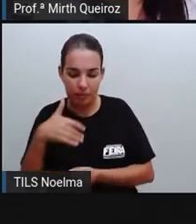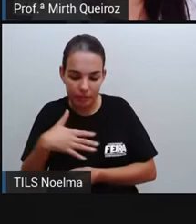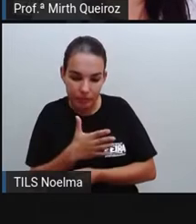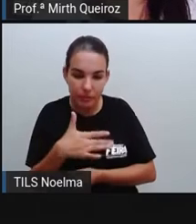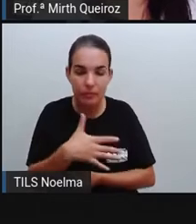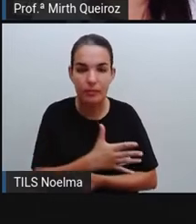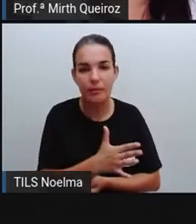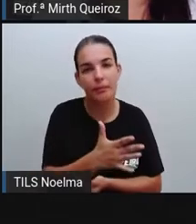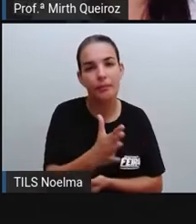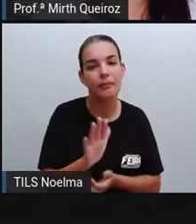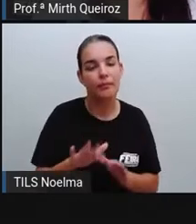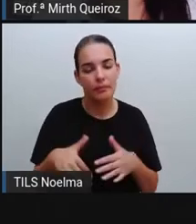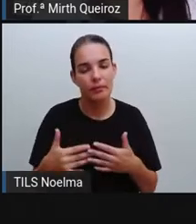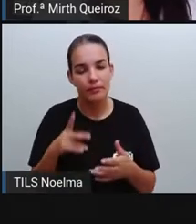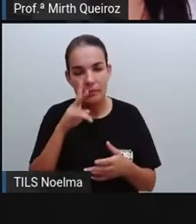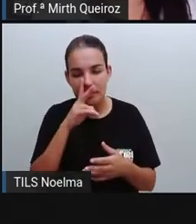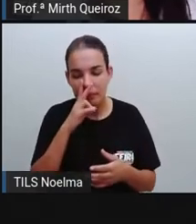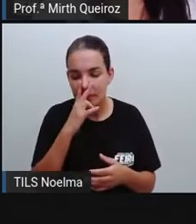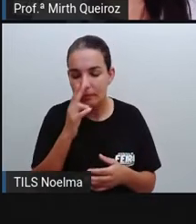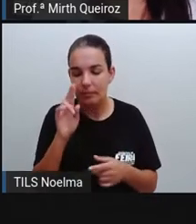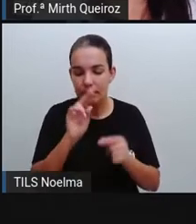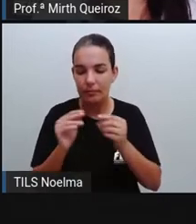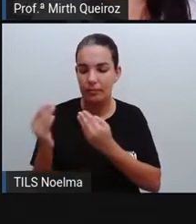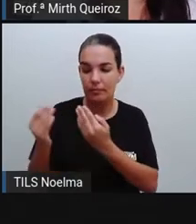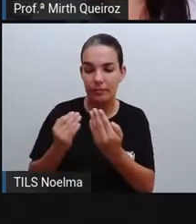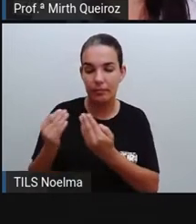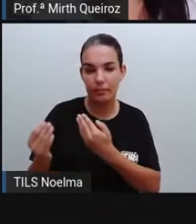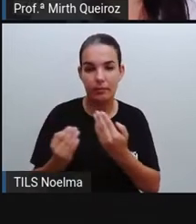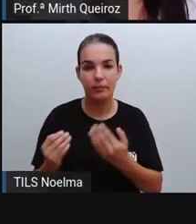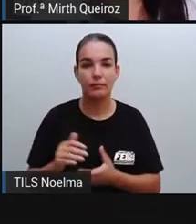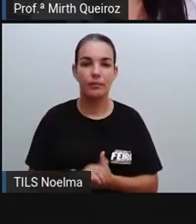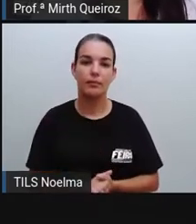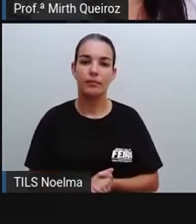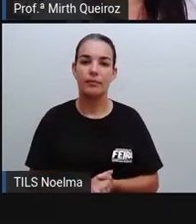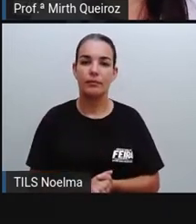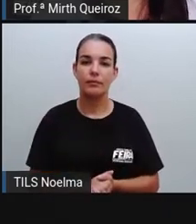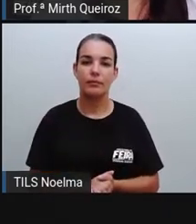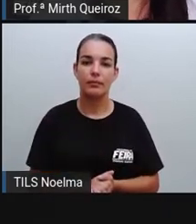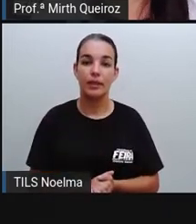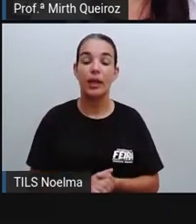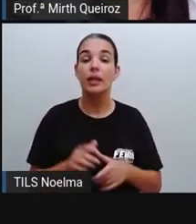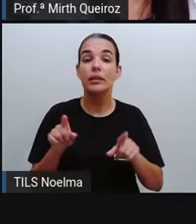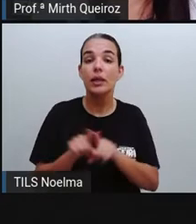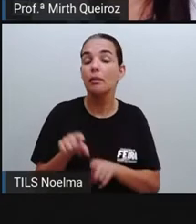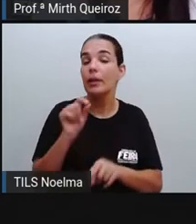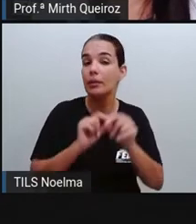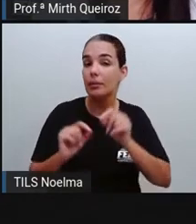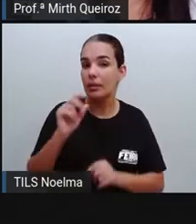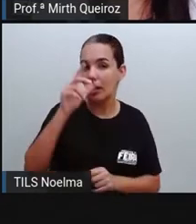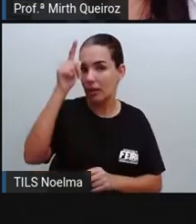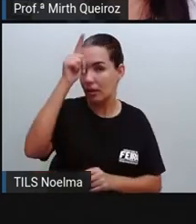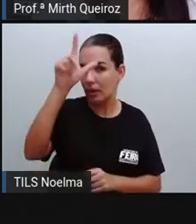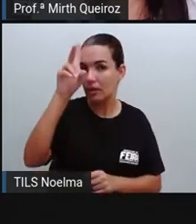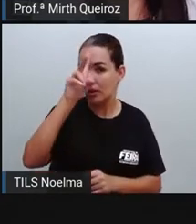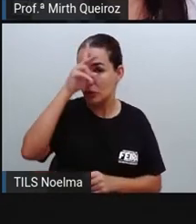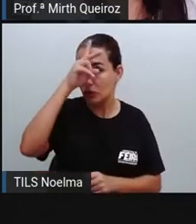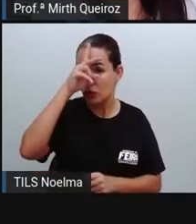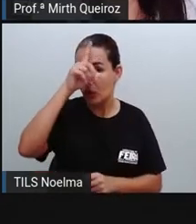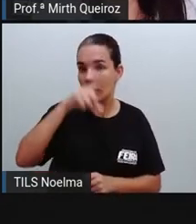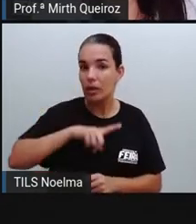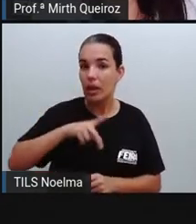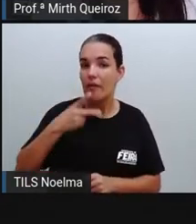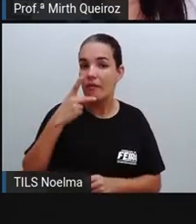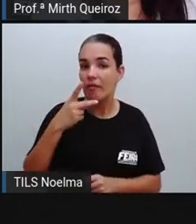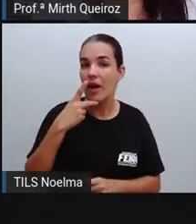físicas com alguns animais, ou até mesmo aí relacionada ao ser humano também. São histórias que falam de situações